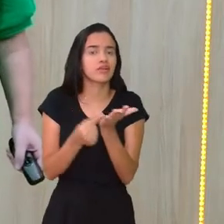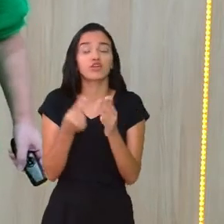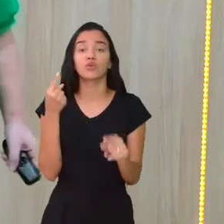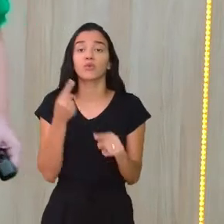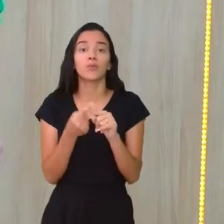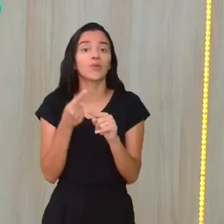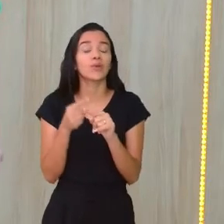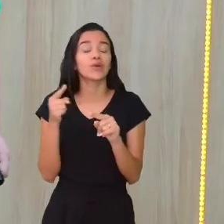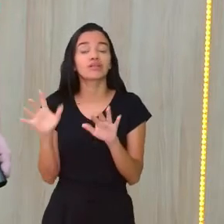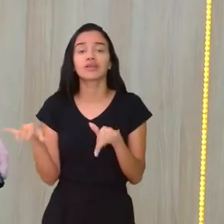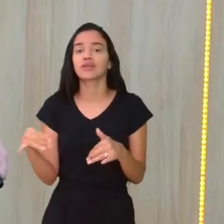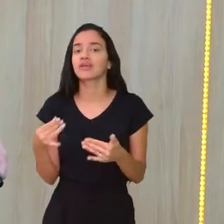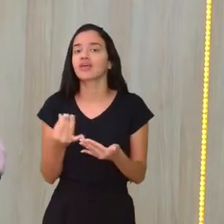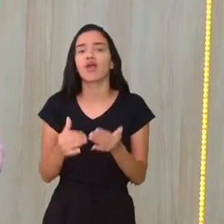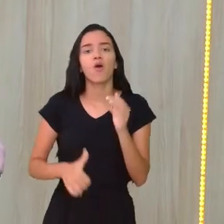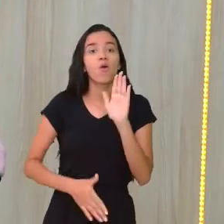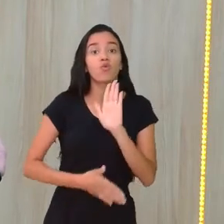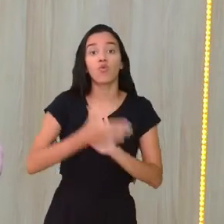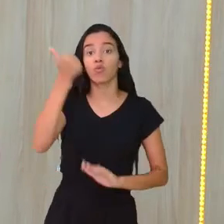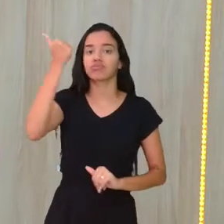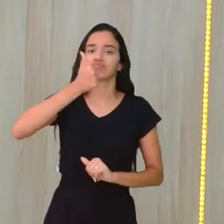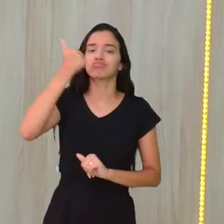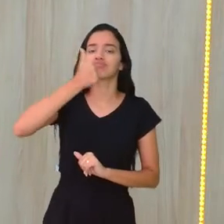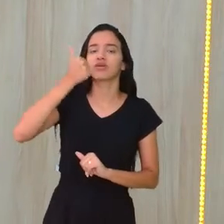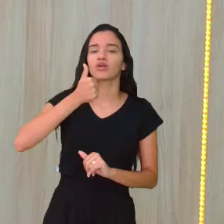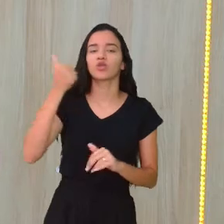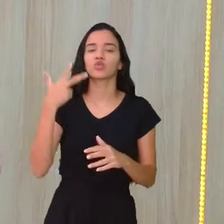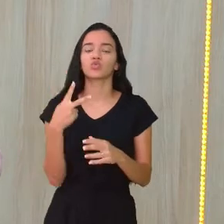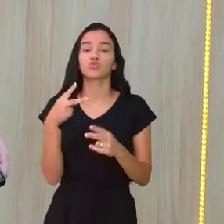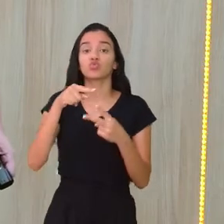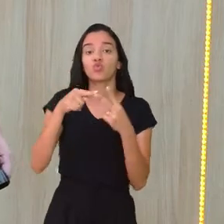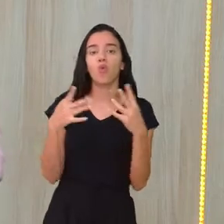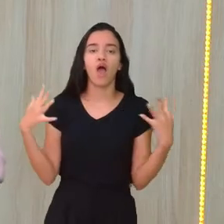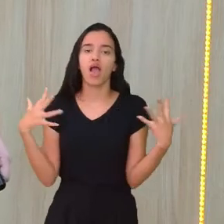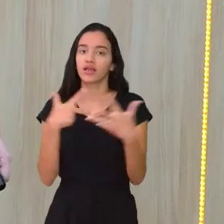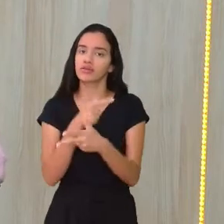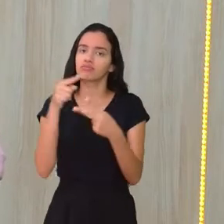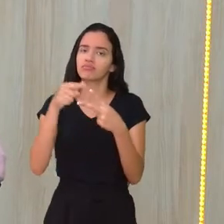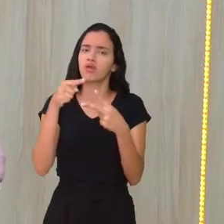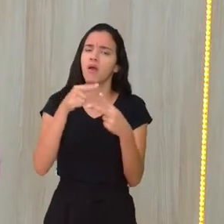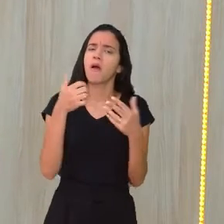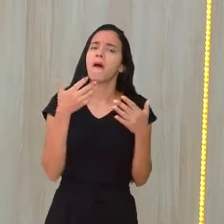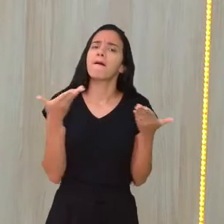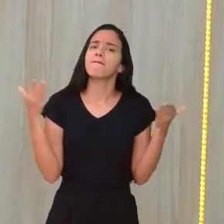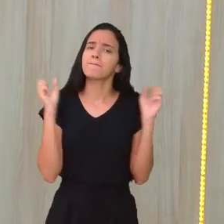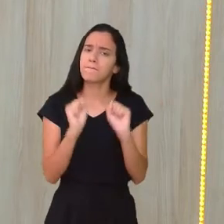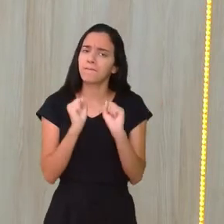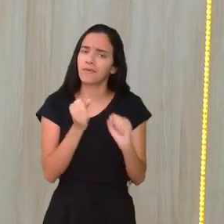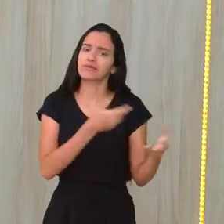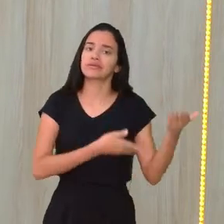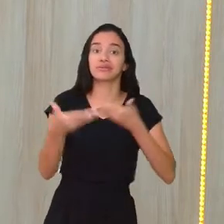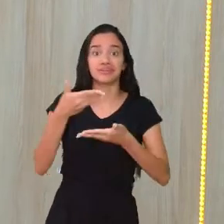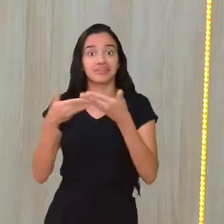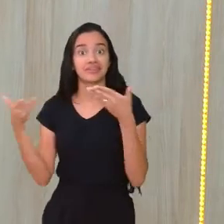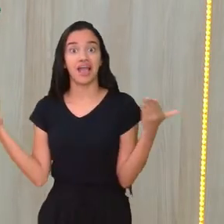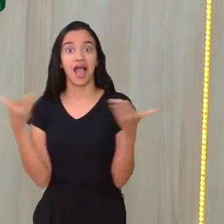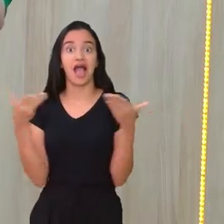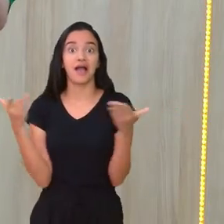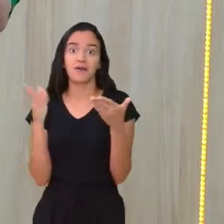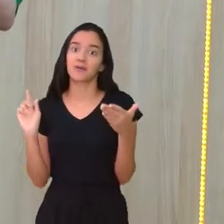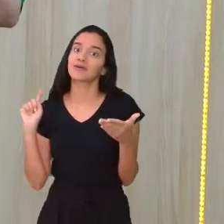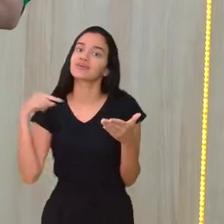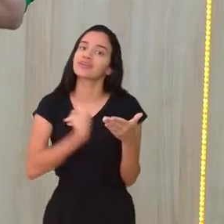porque tem uma vantagem, duas vantagens incríveis. Uma, você pode interagir agora, aqui com a gente,